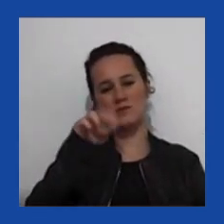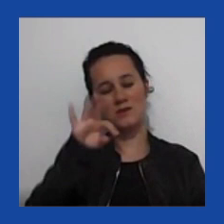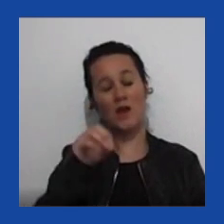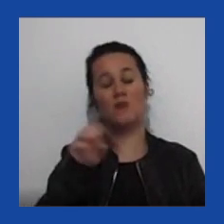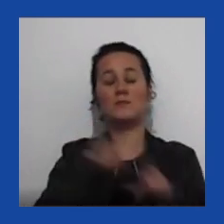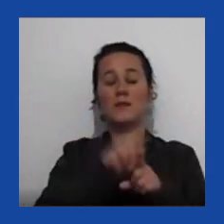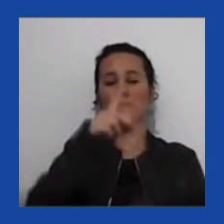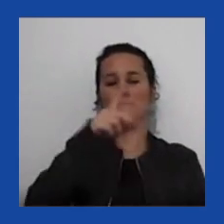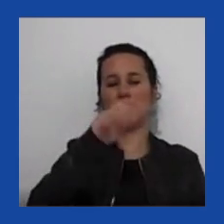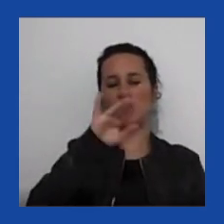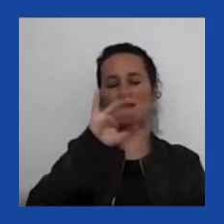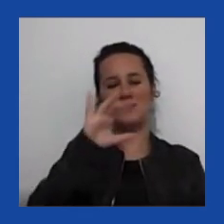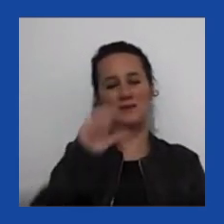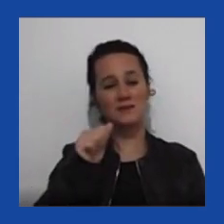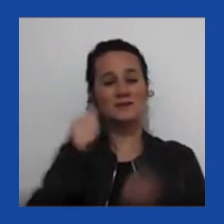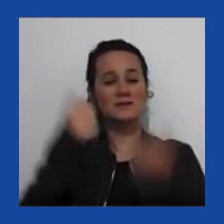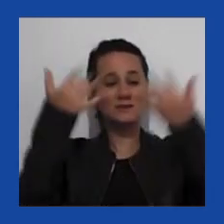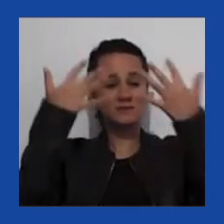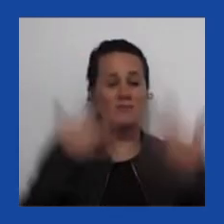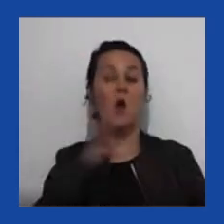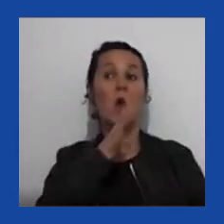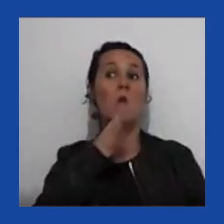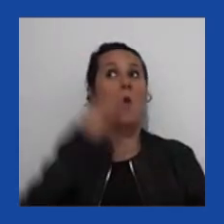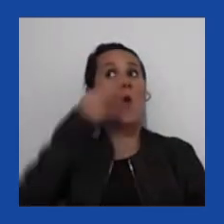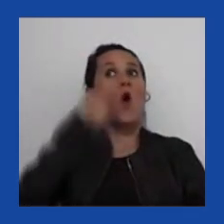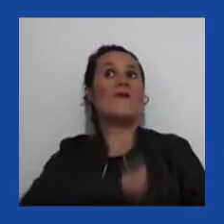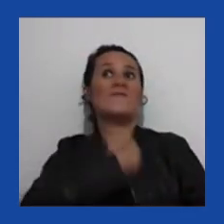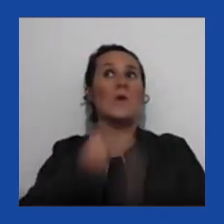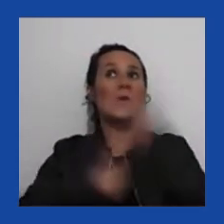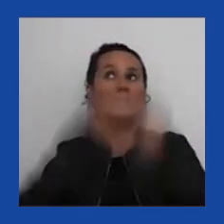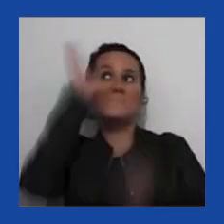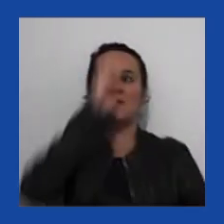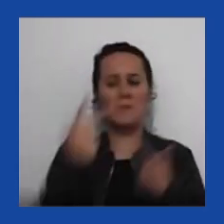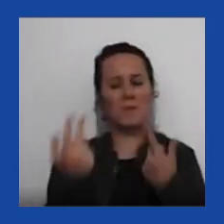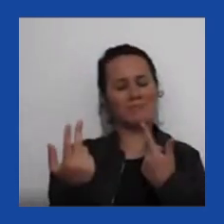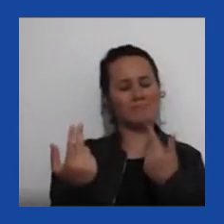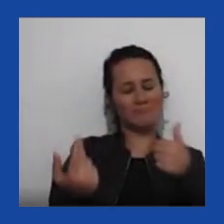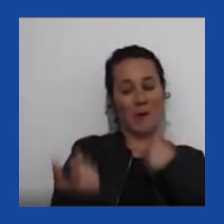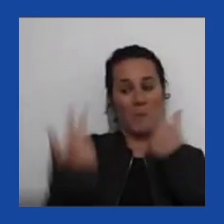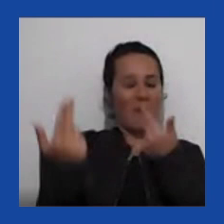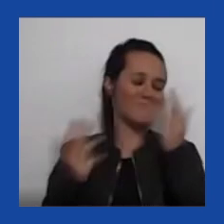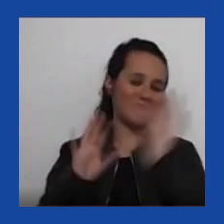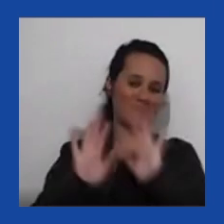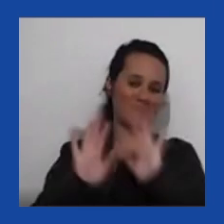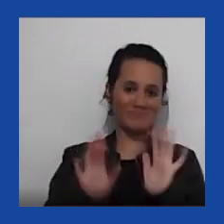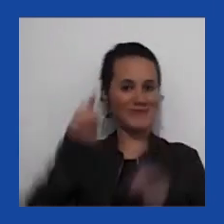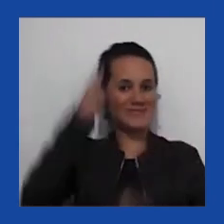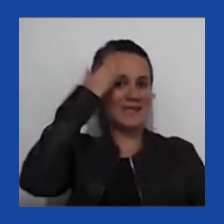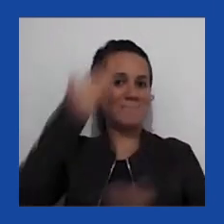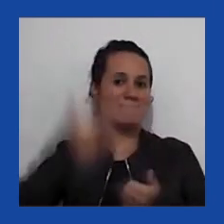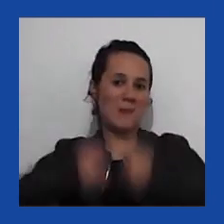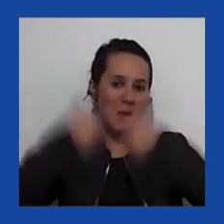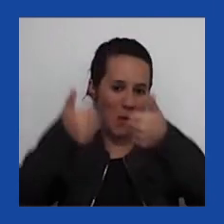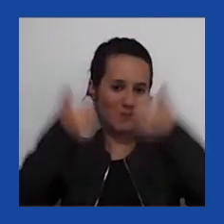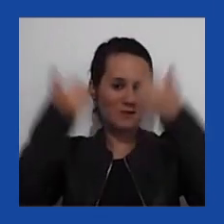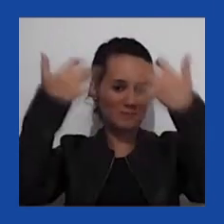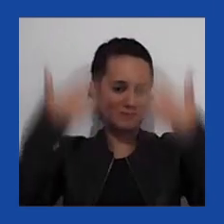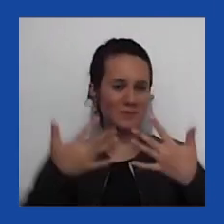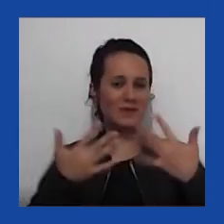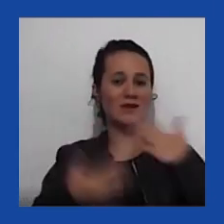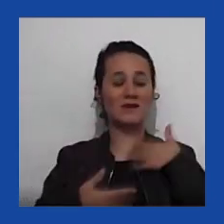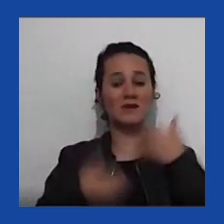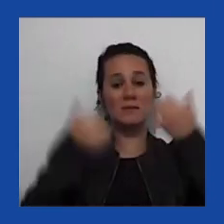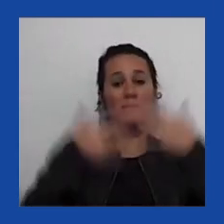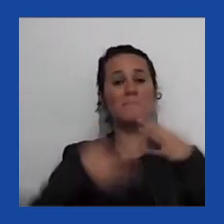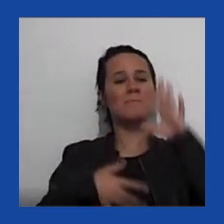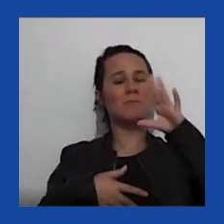conhecem a realidade brasileira muito melhor do que eu. E espero que a audiência pode aguentar meu português enrolado,